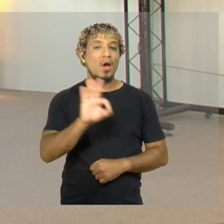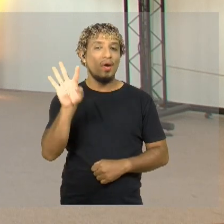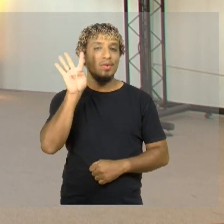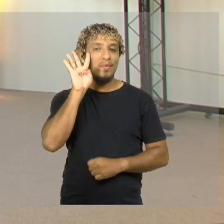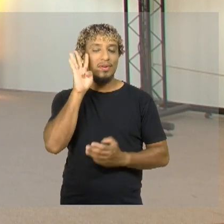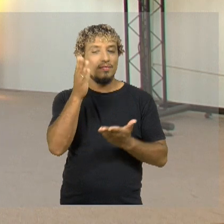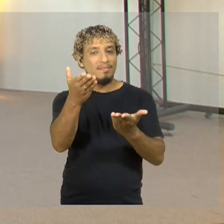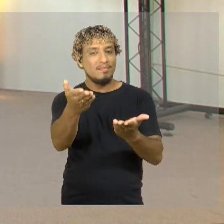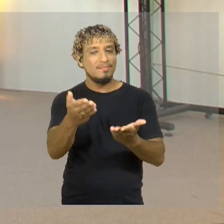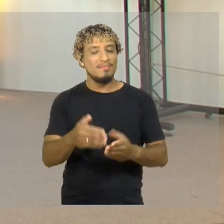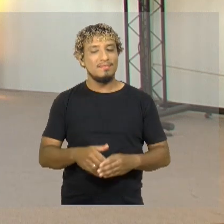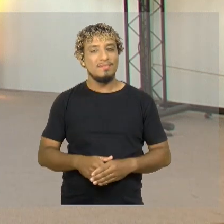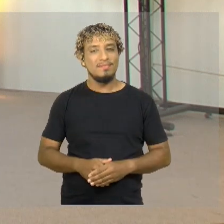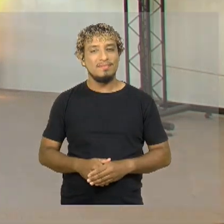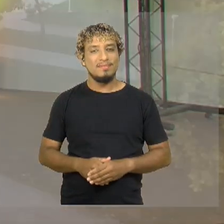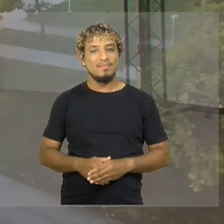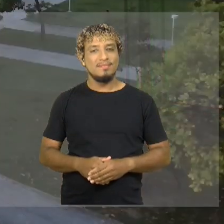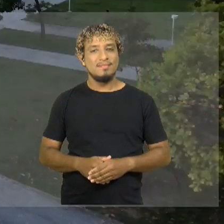quarta-feira para você!